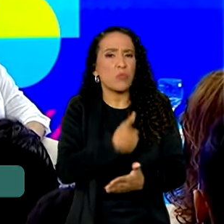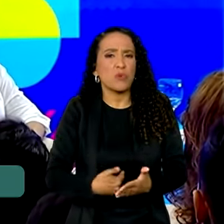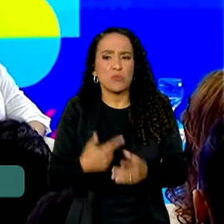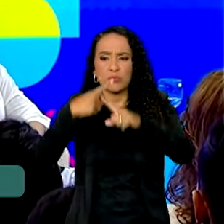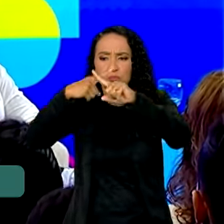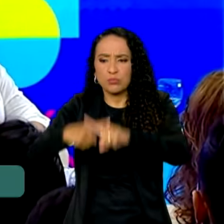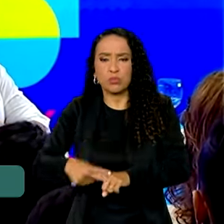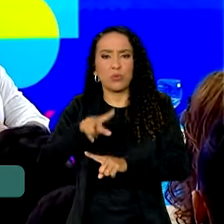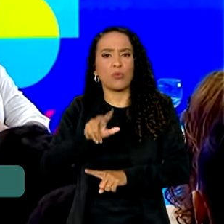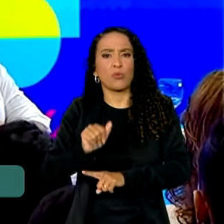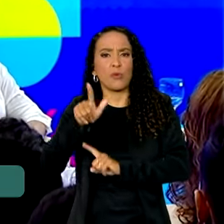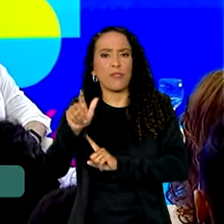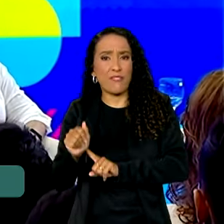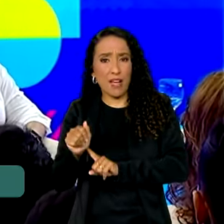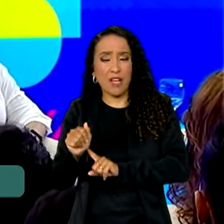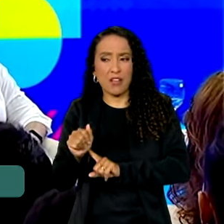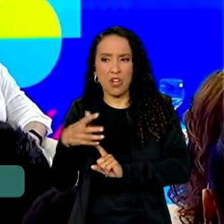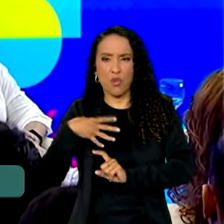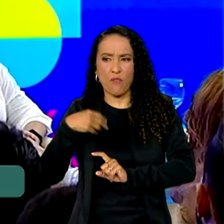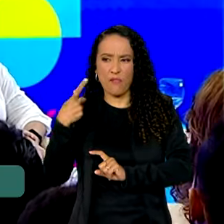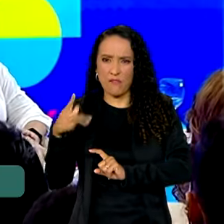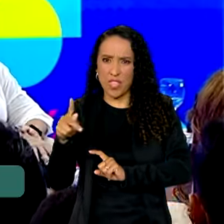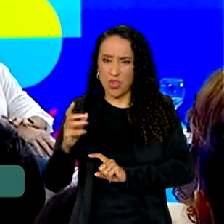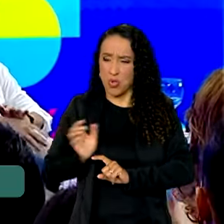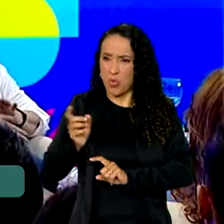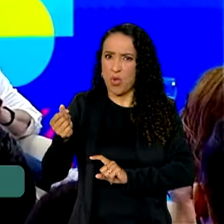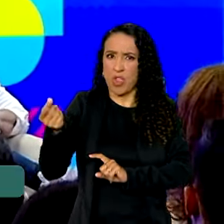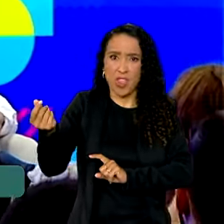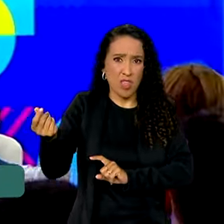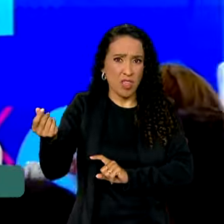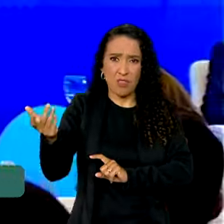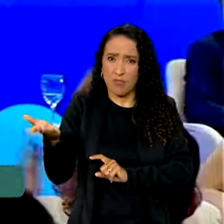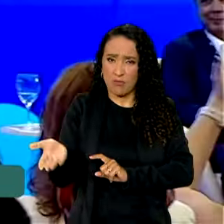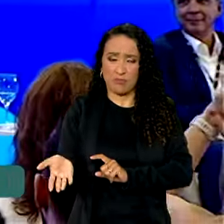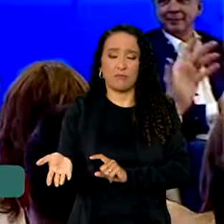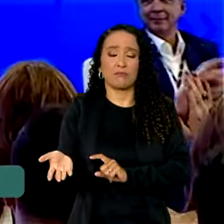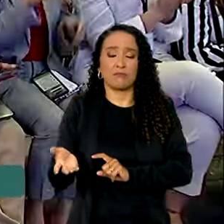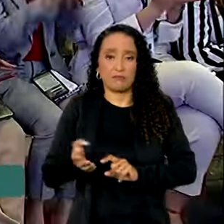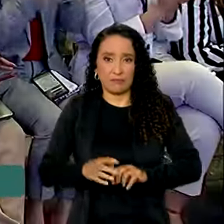disputar uma vaga com o filho daquele rico que não é dele.